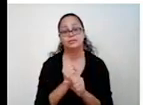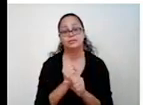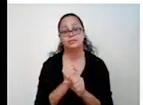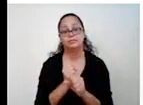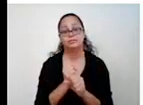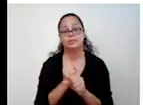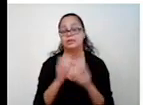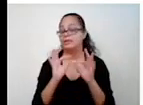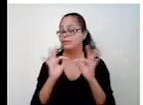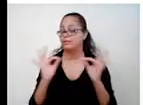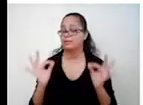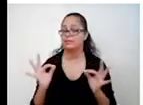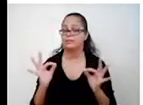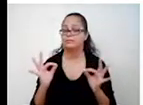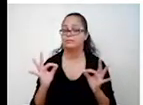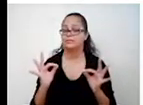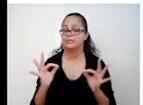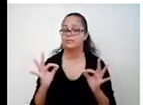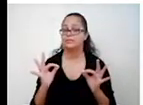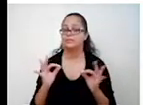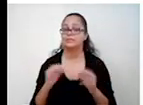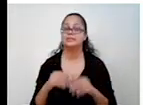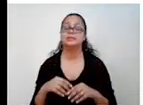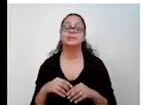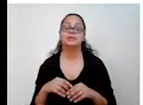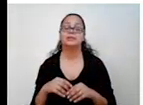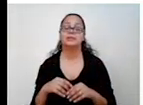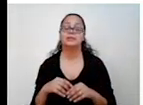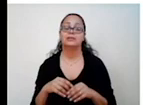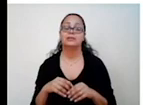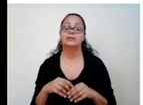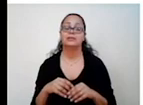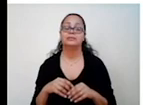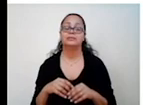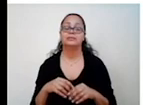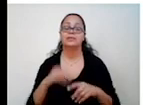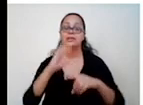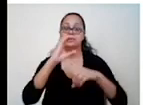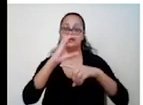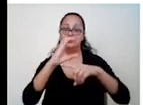I assim, menos b sobre a. E o produto é c dividido por a.